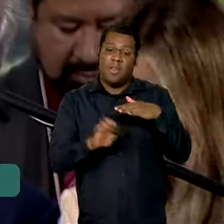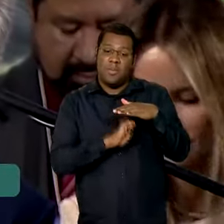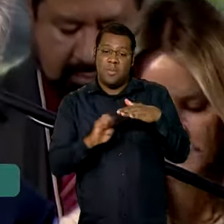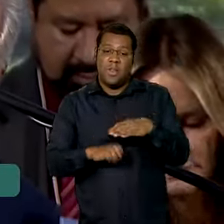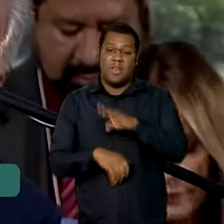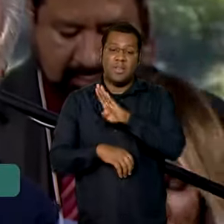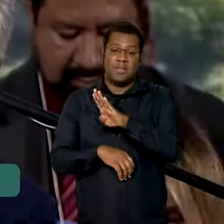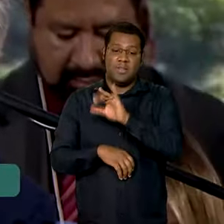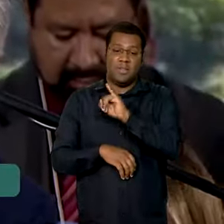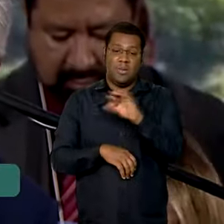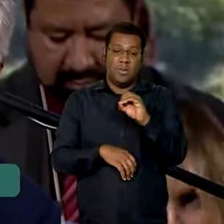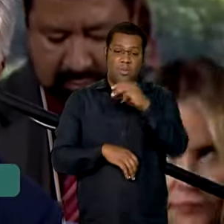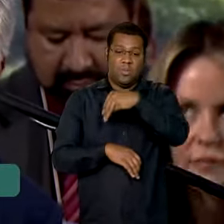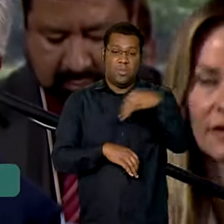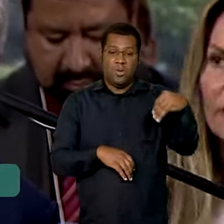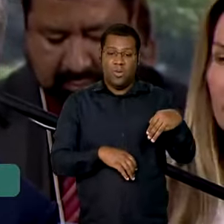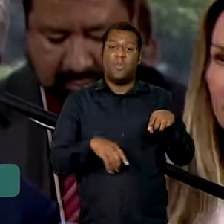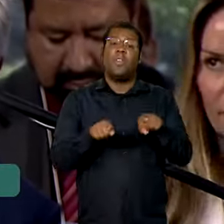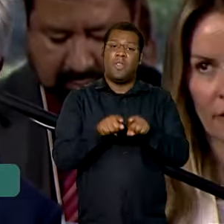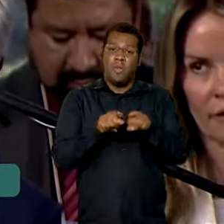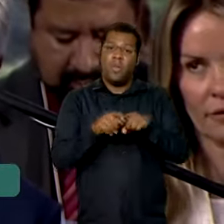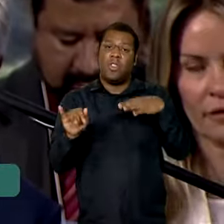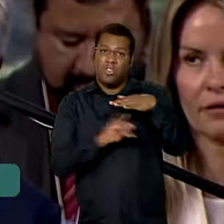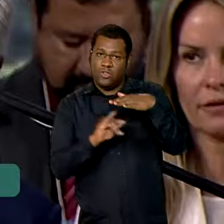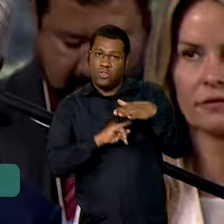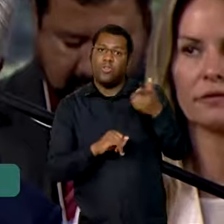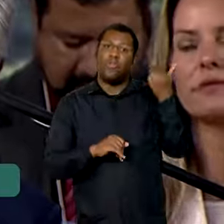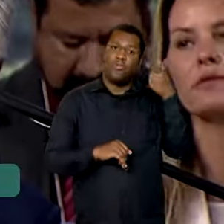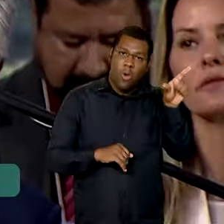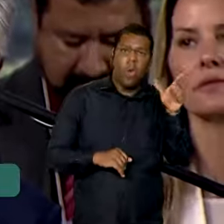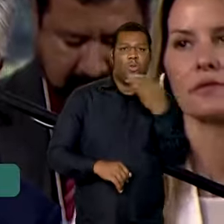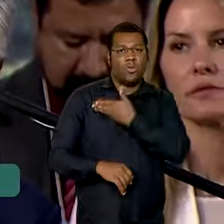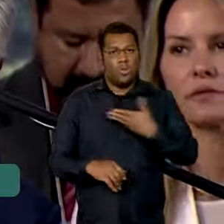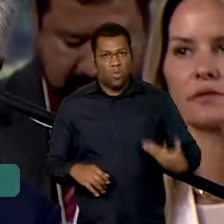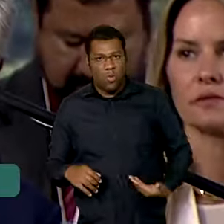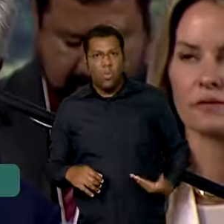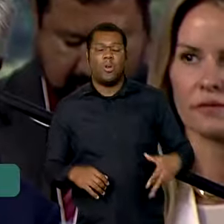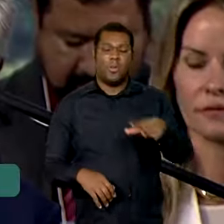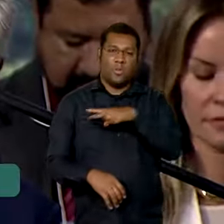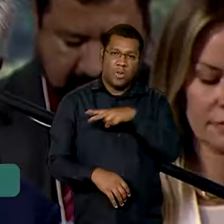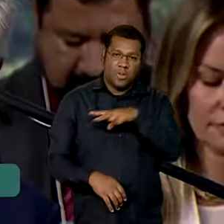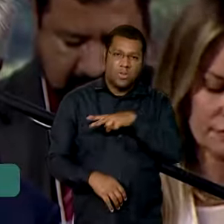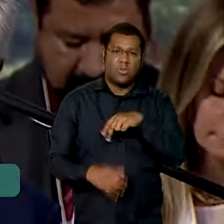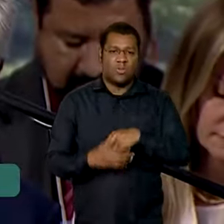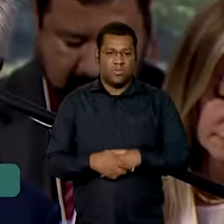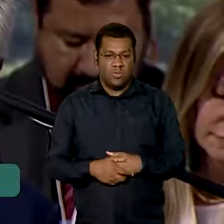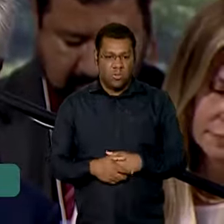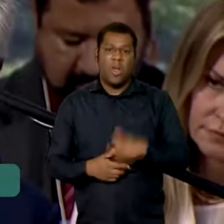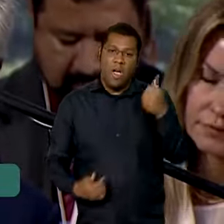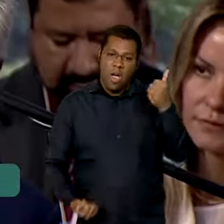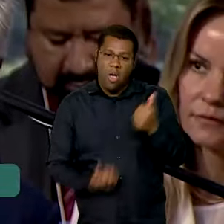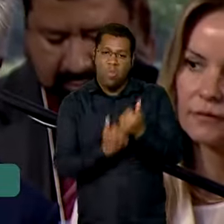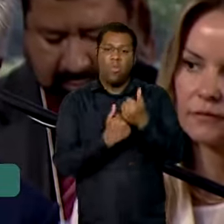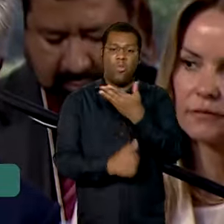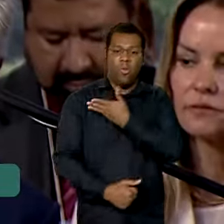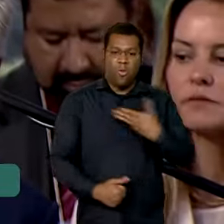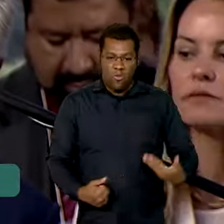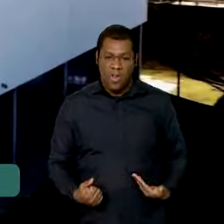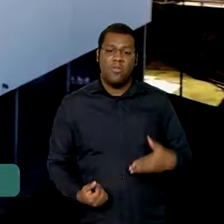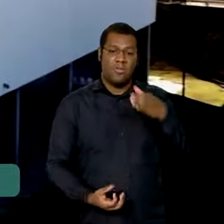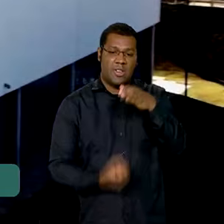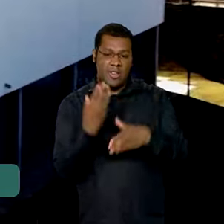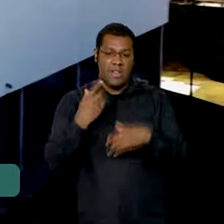empreendimentos públicos e privados. Para isso, precisamos fortalecer o Estado e a sua capacidade de políticas